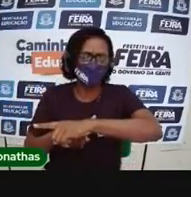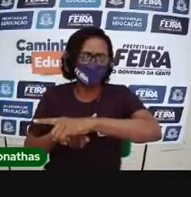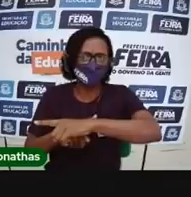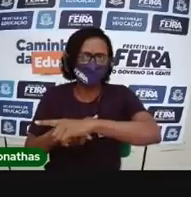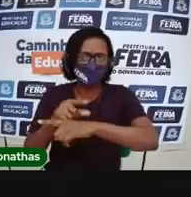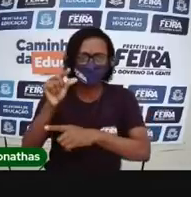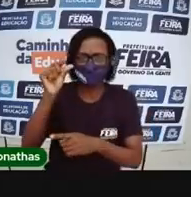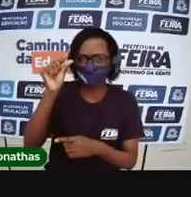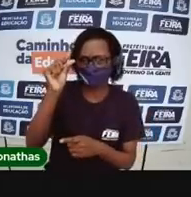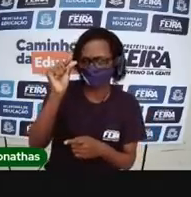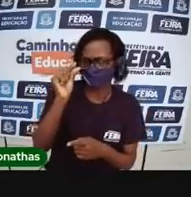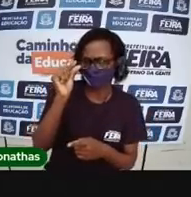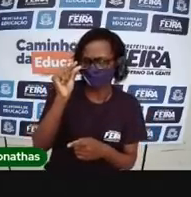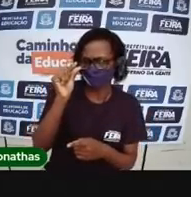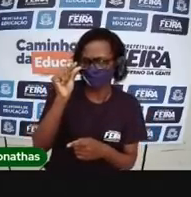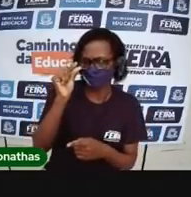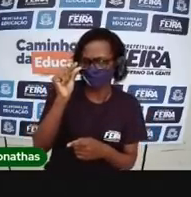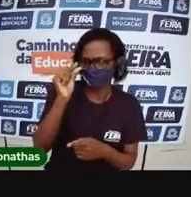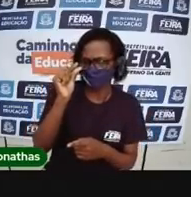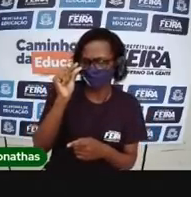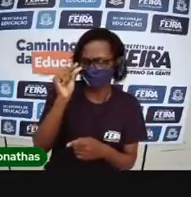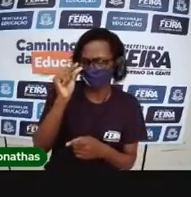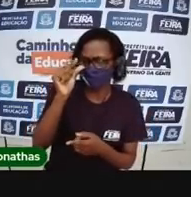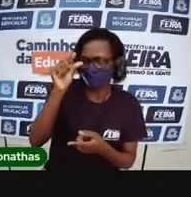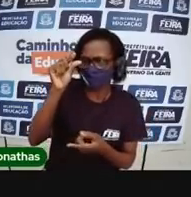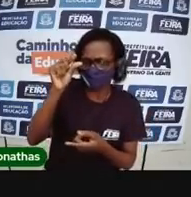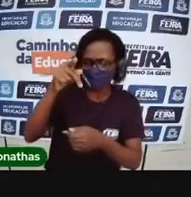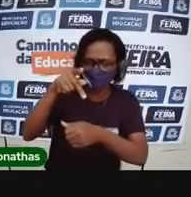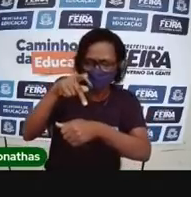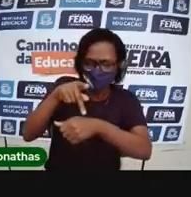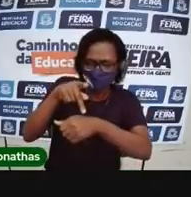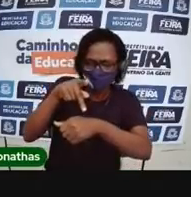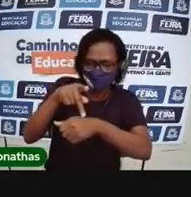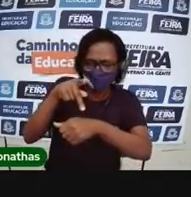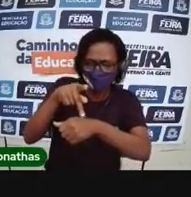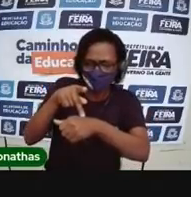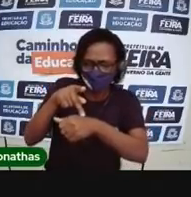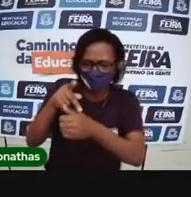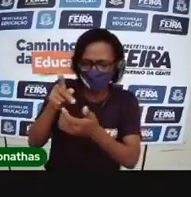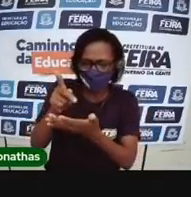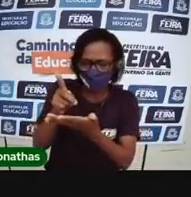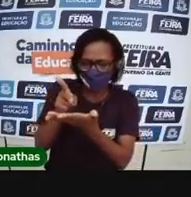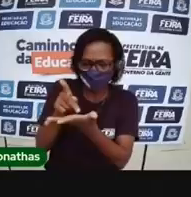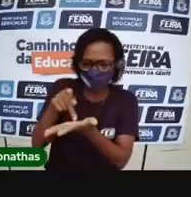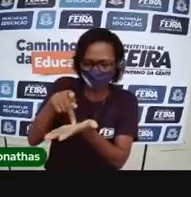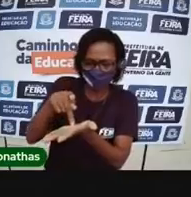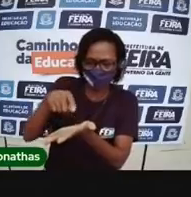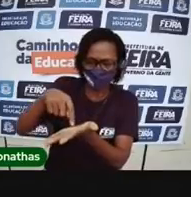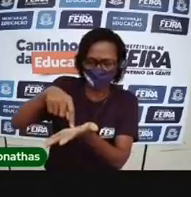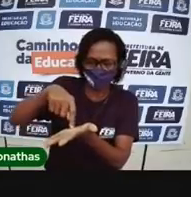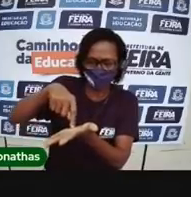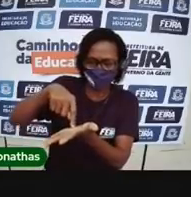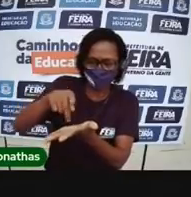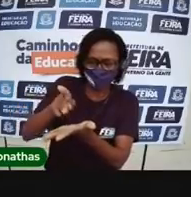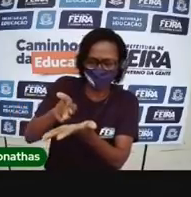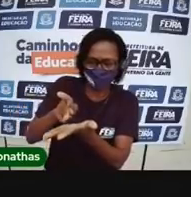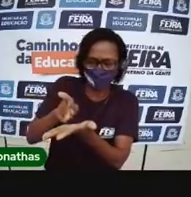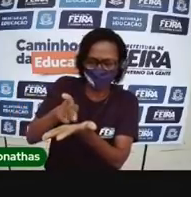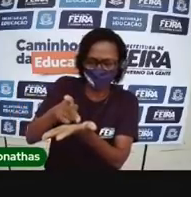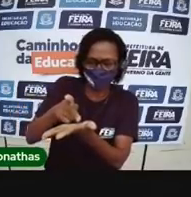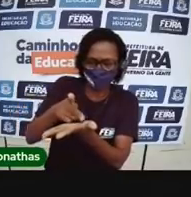pedacinho de pedra ou de madeira que ficava no meio do relógio. Quando o sol